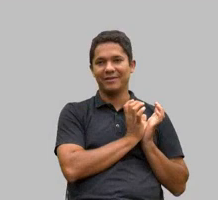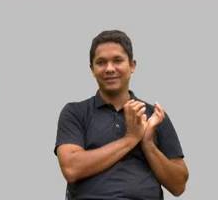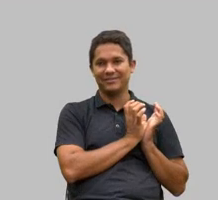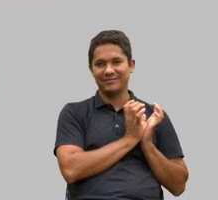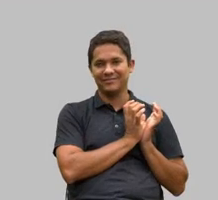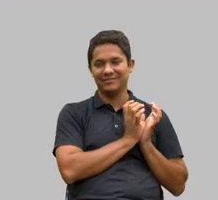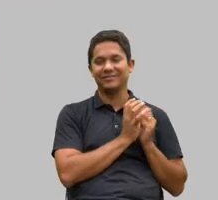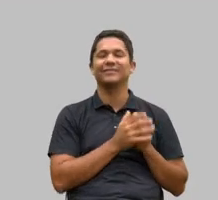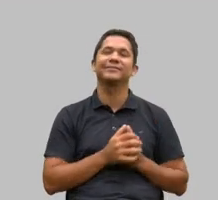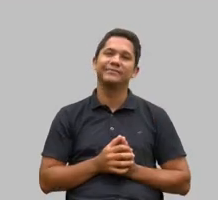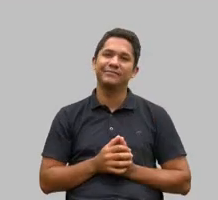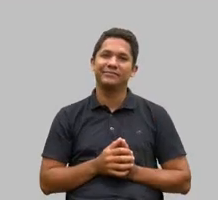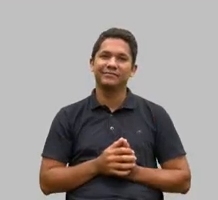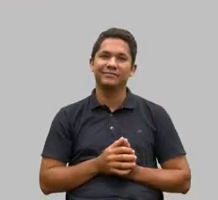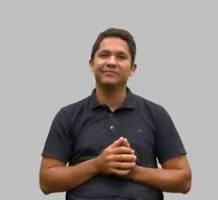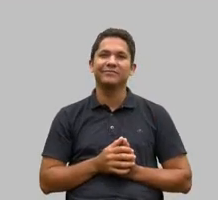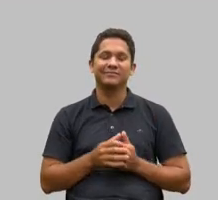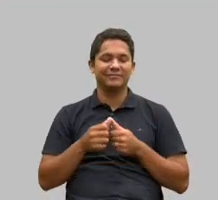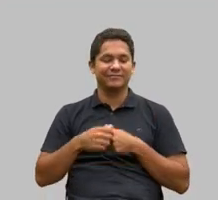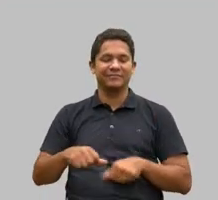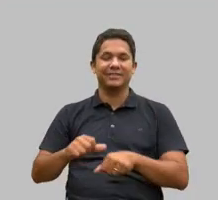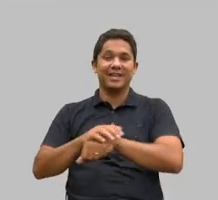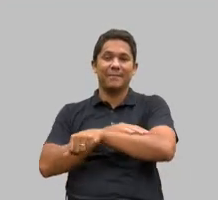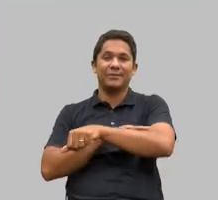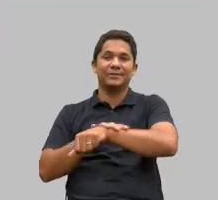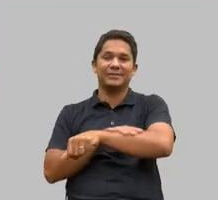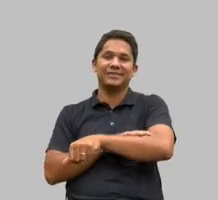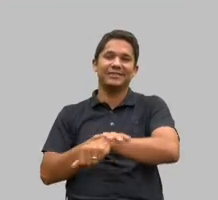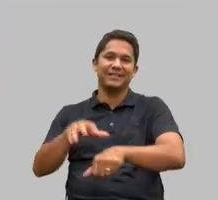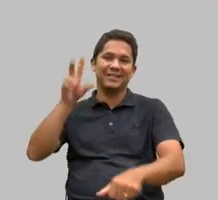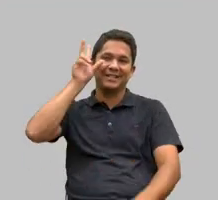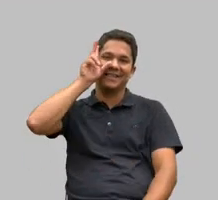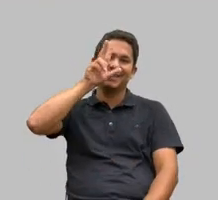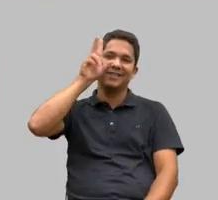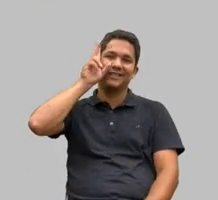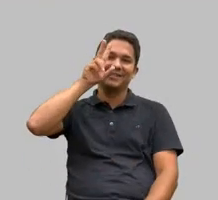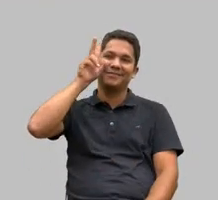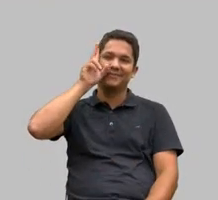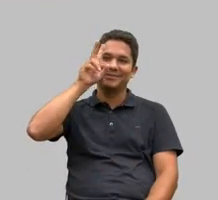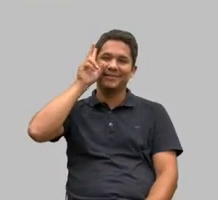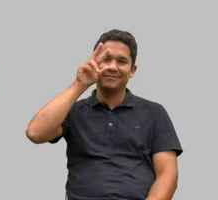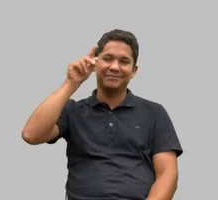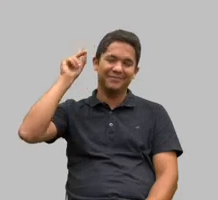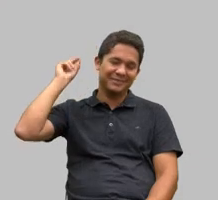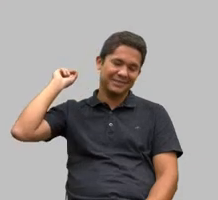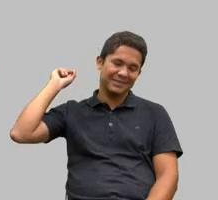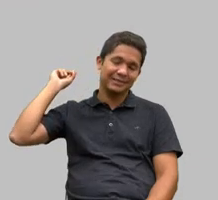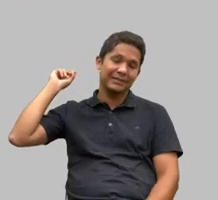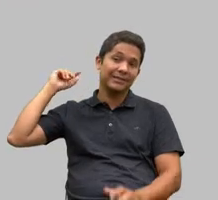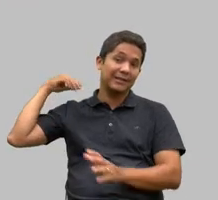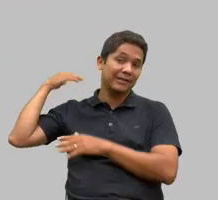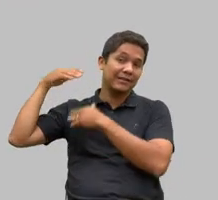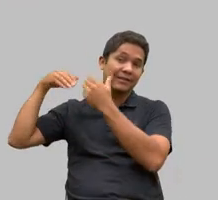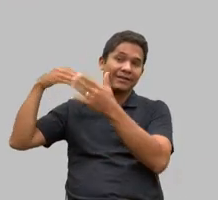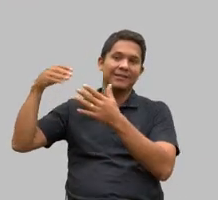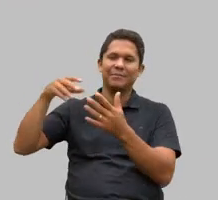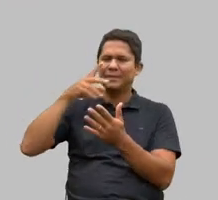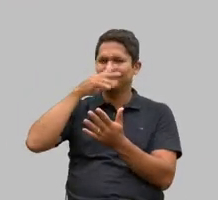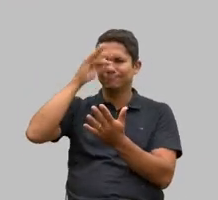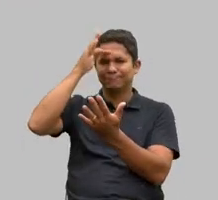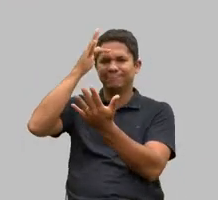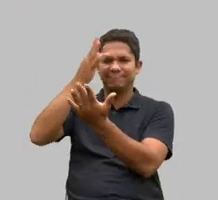a gente fica até emocionada quando relembra essa caminhada de fé de amor